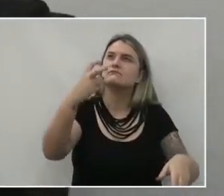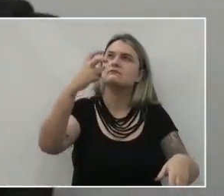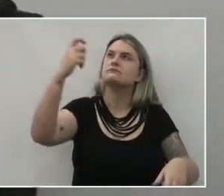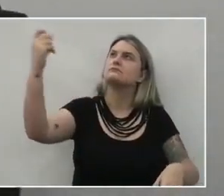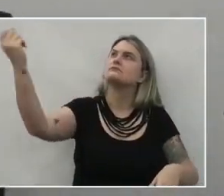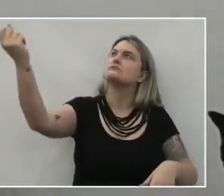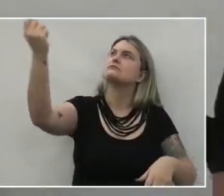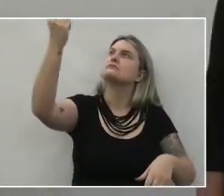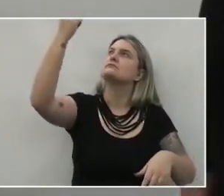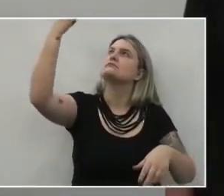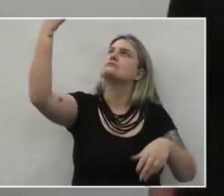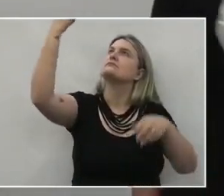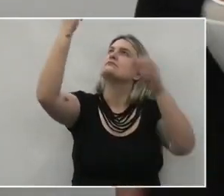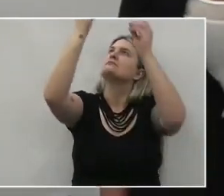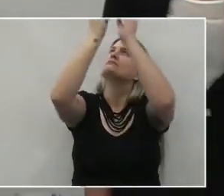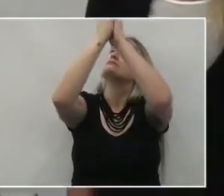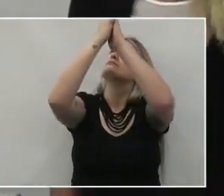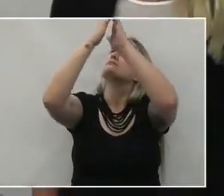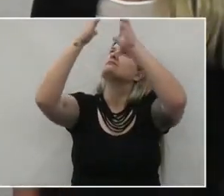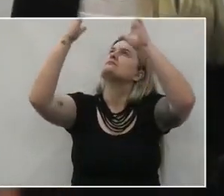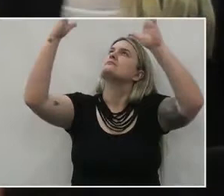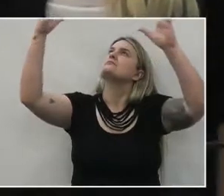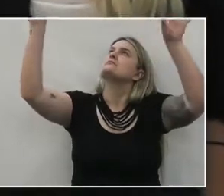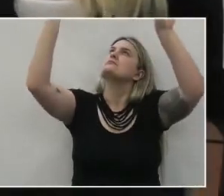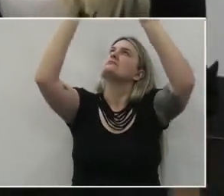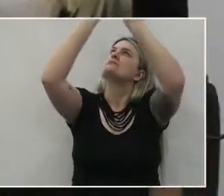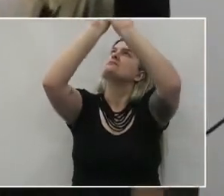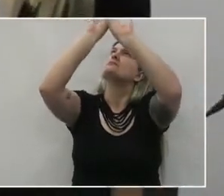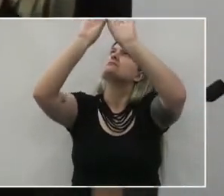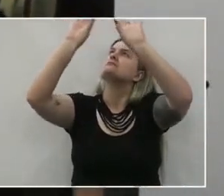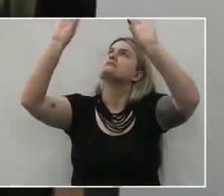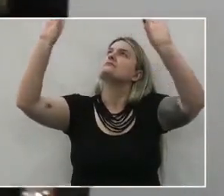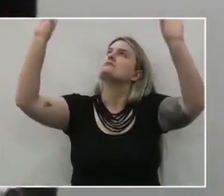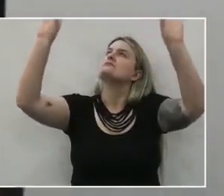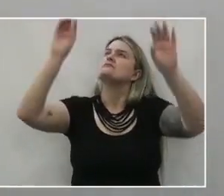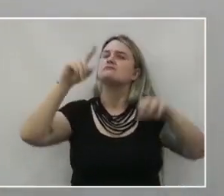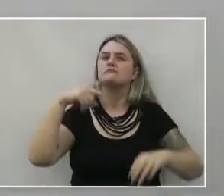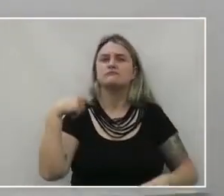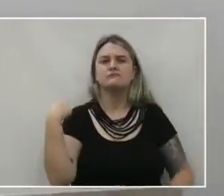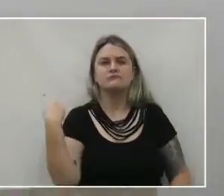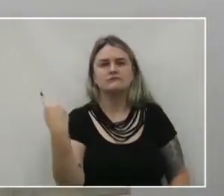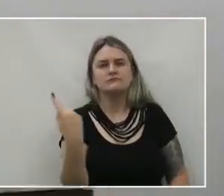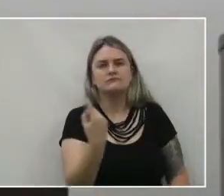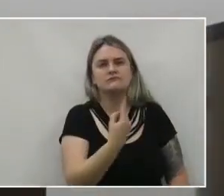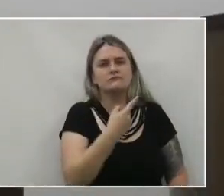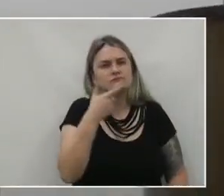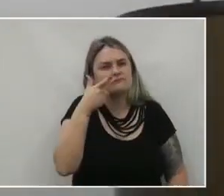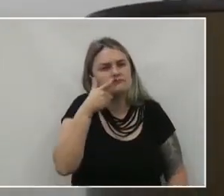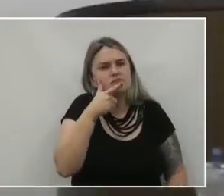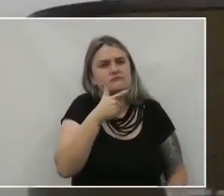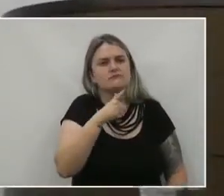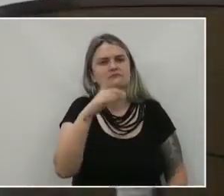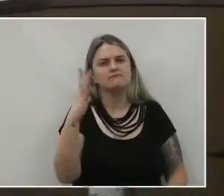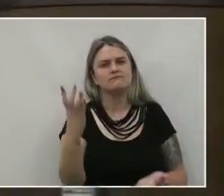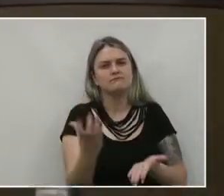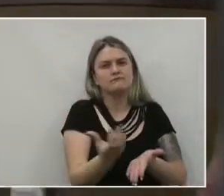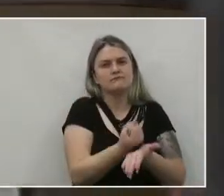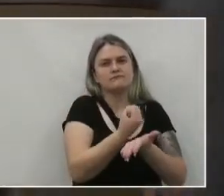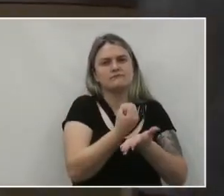e o sol da liberdade, raios fúgidos, brilhou no céu, na pátria, nesse instante.